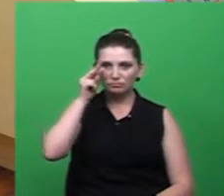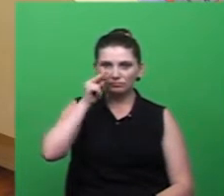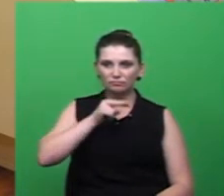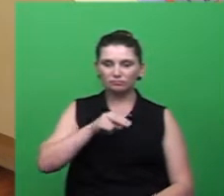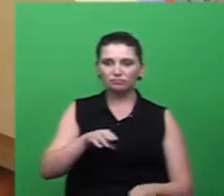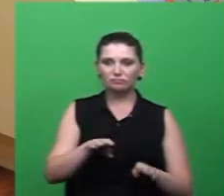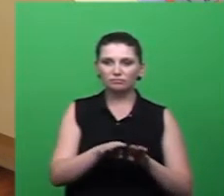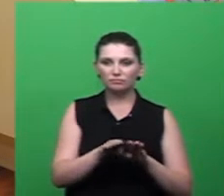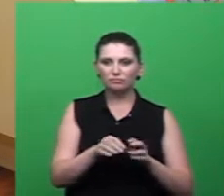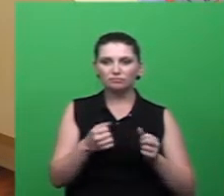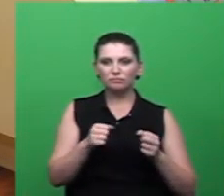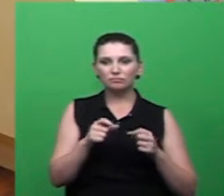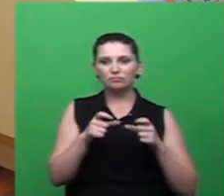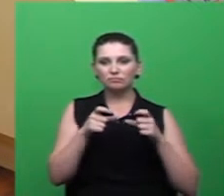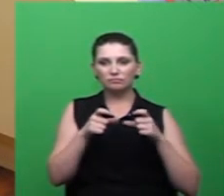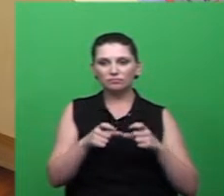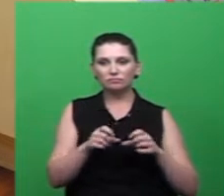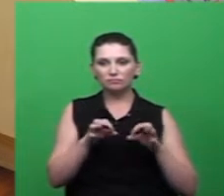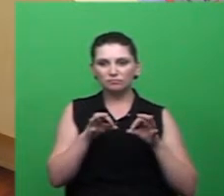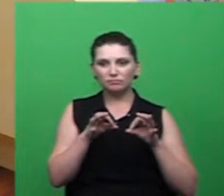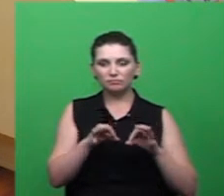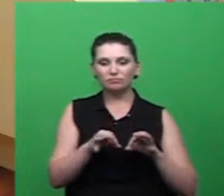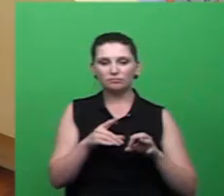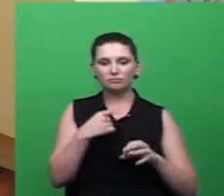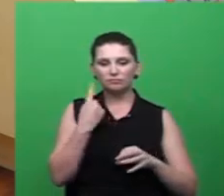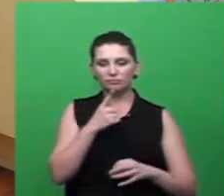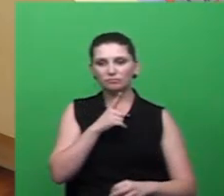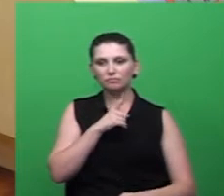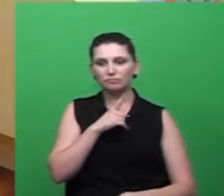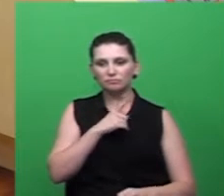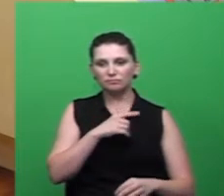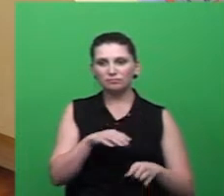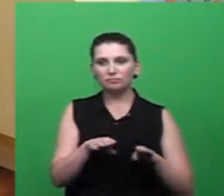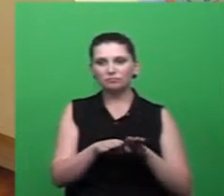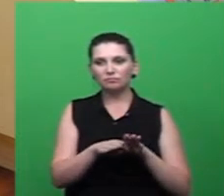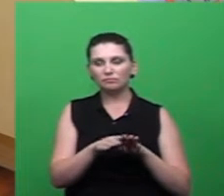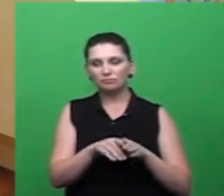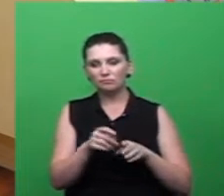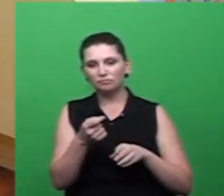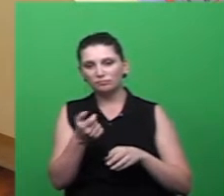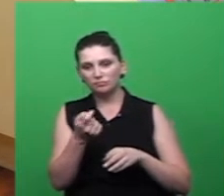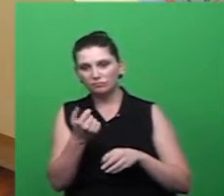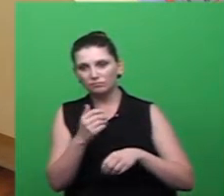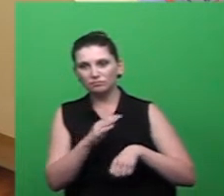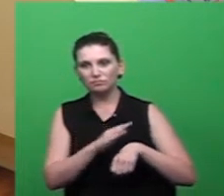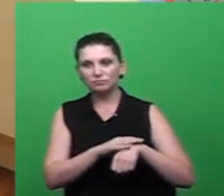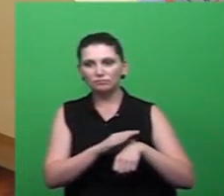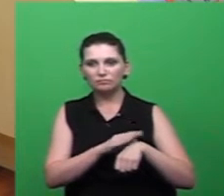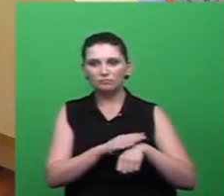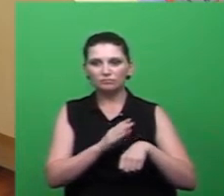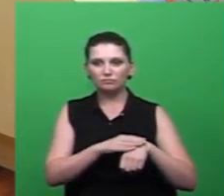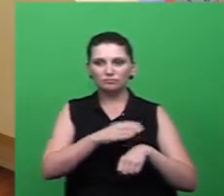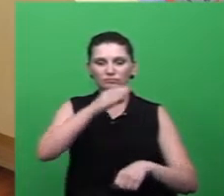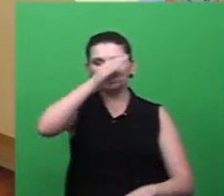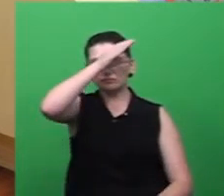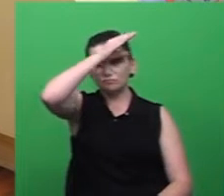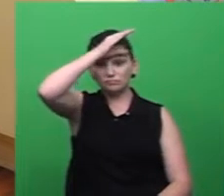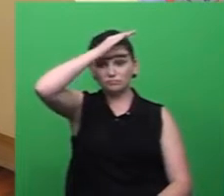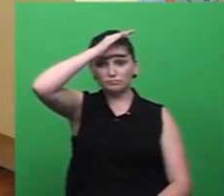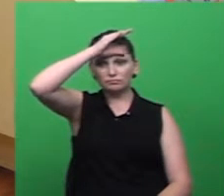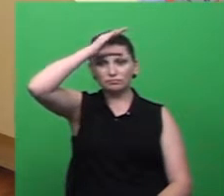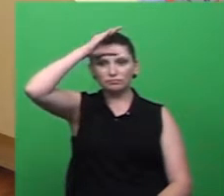dá um local apropriado e nós temos aqui que dentro de pouco tempo teremos que cumprir que já é Criciúma já era para ter o seu